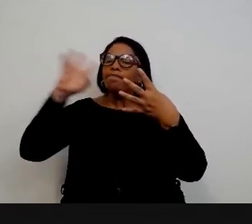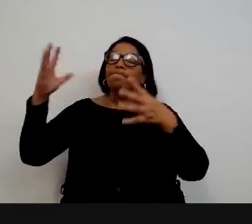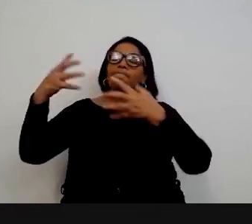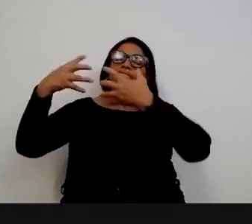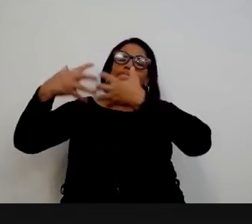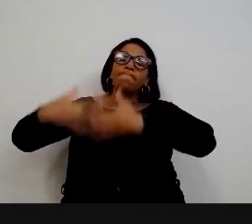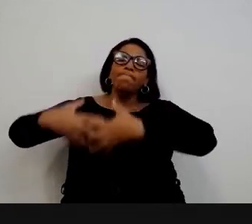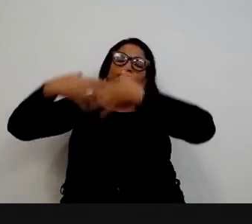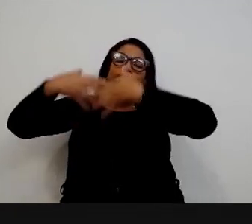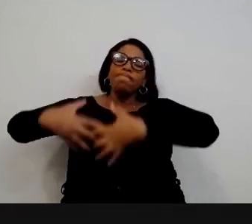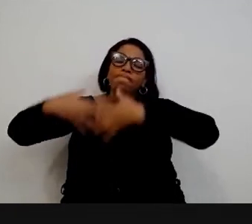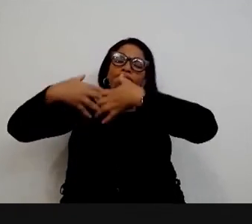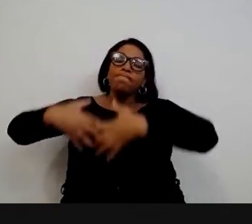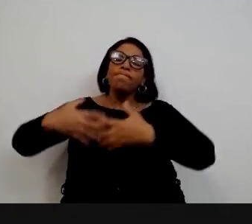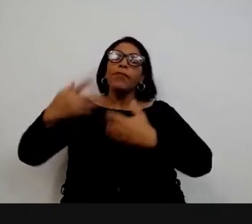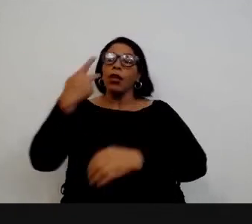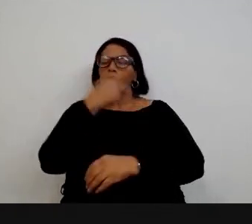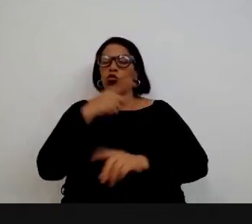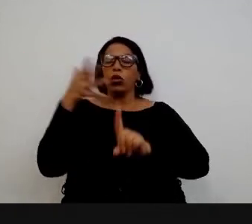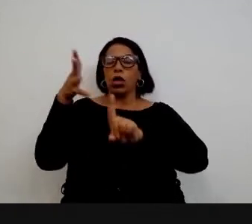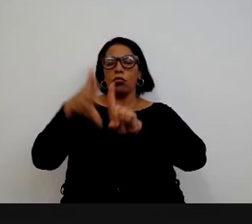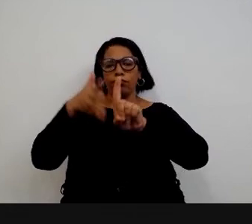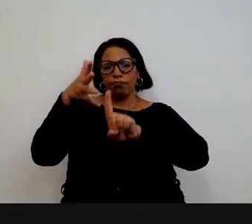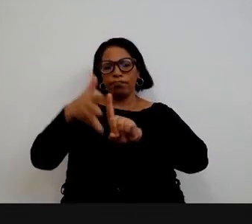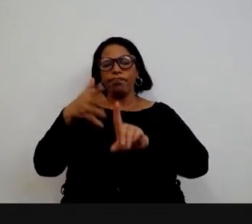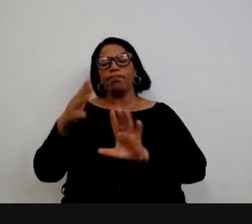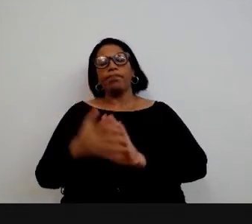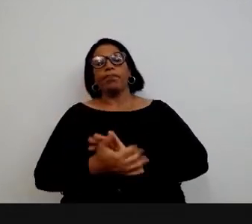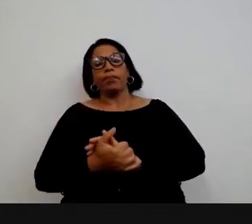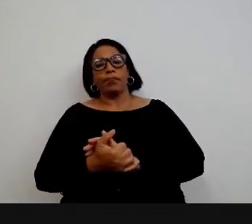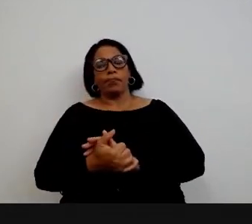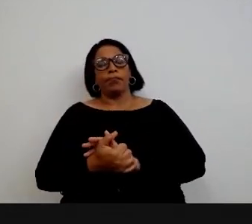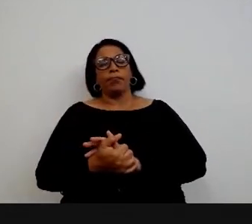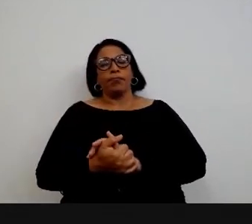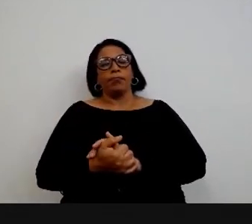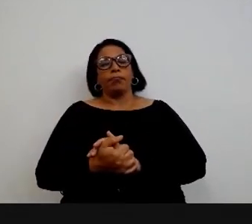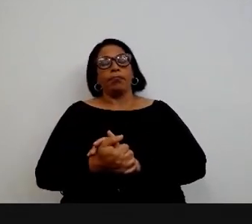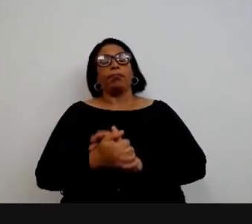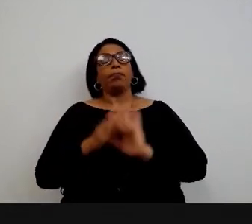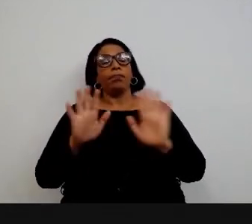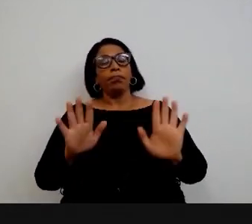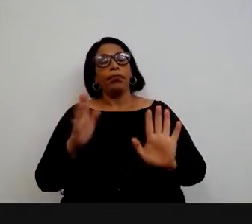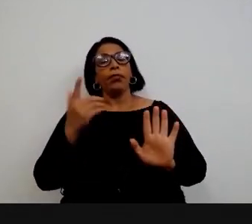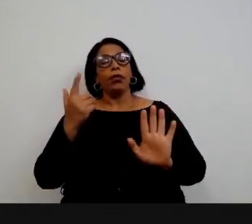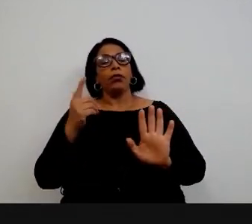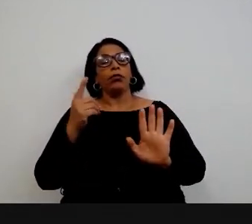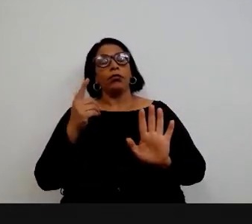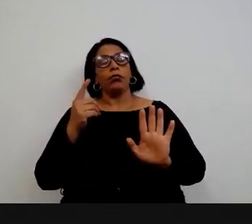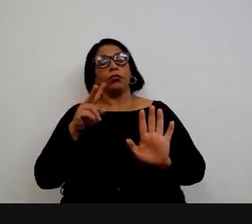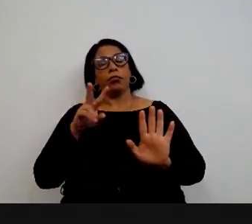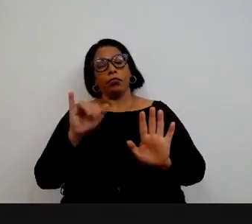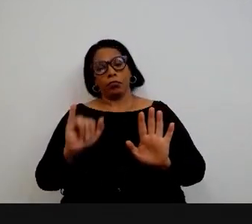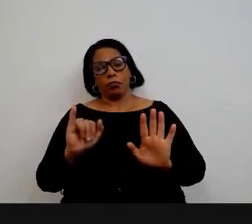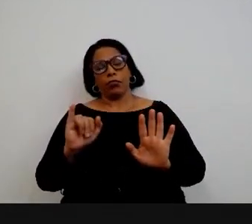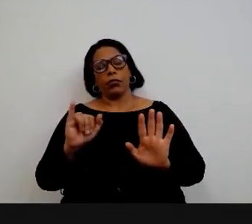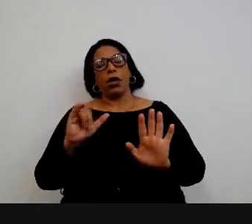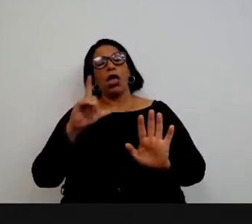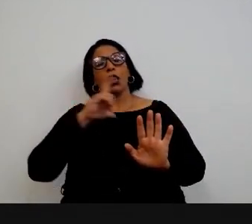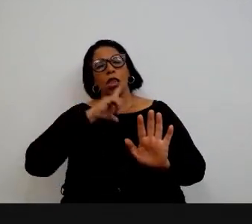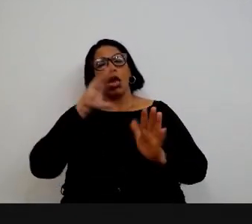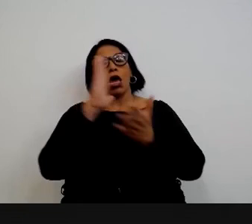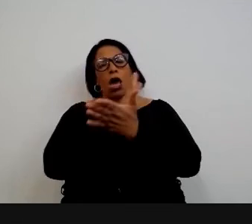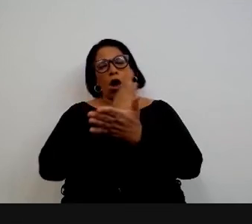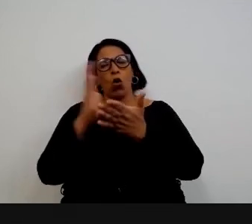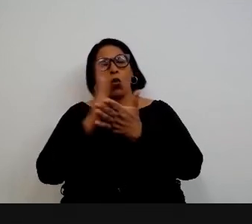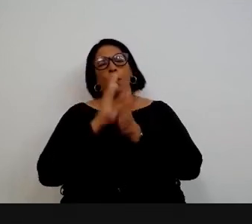que a gente destaca aí na sua palestra então eu vou tenho aqui